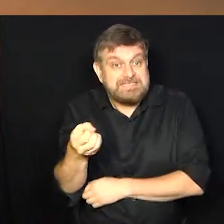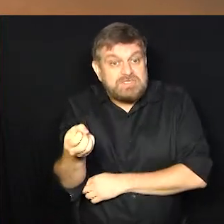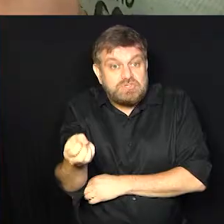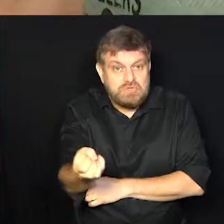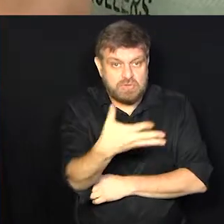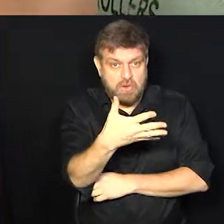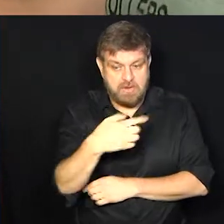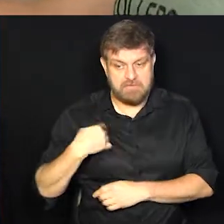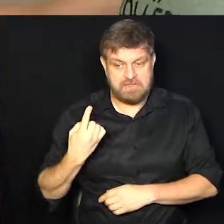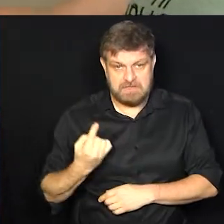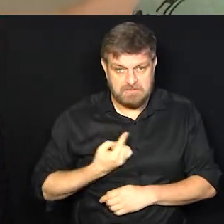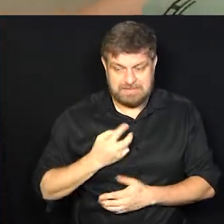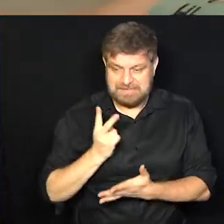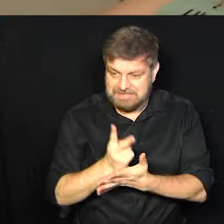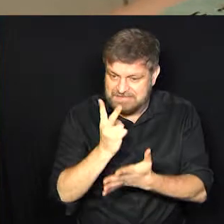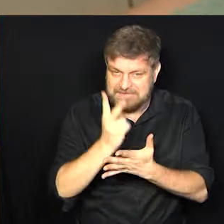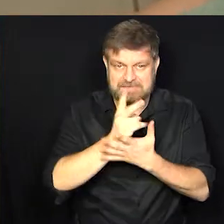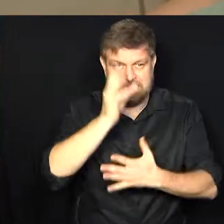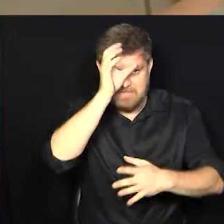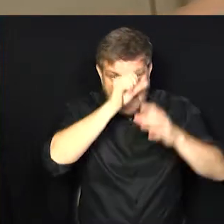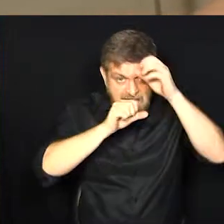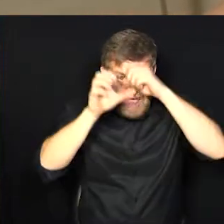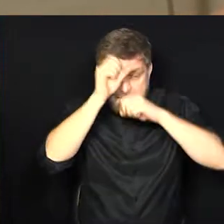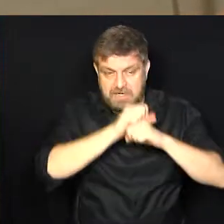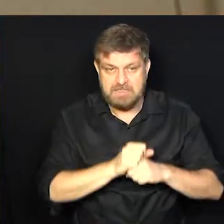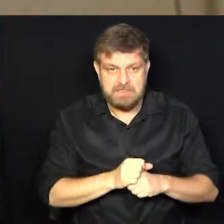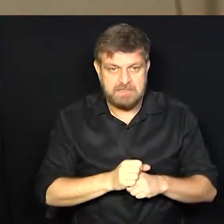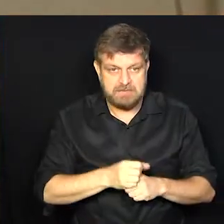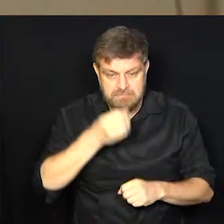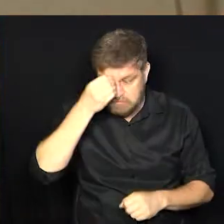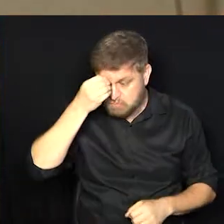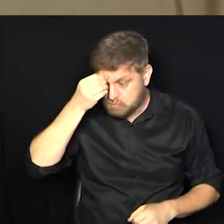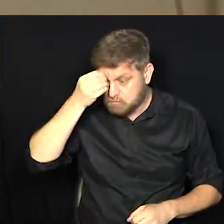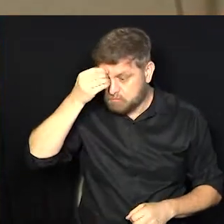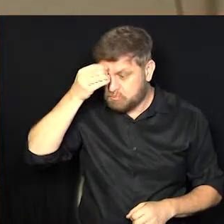se atualizando. Buscando conhecimento.